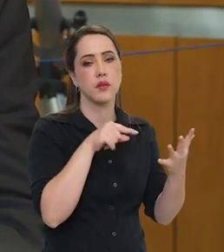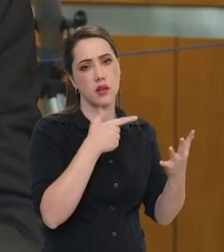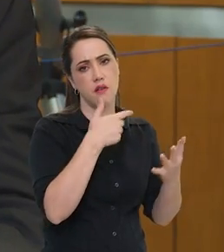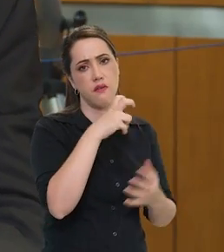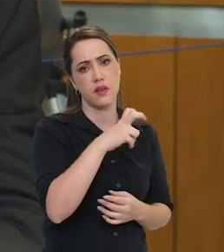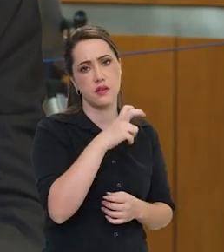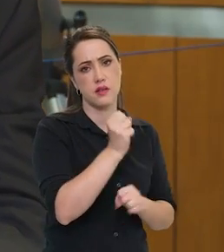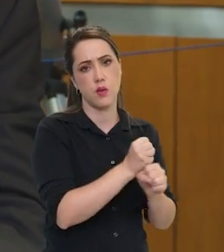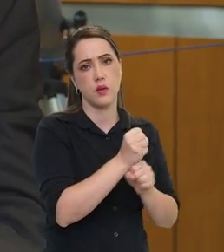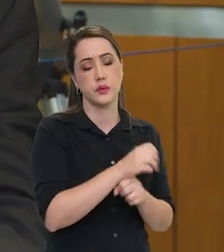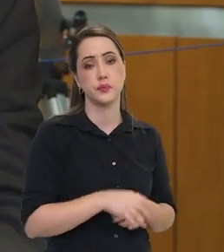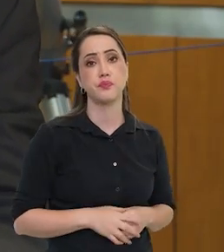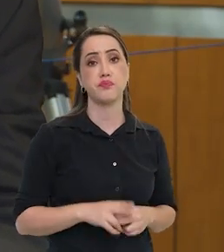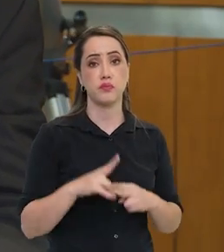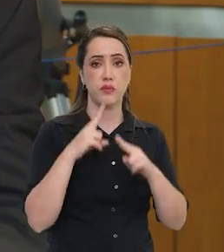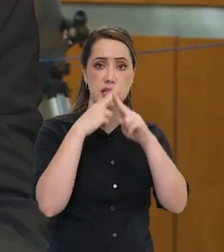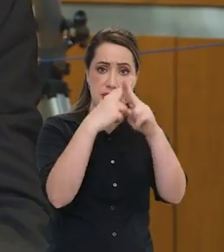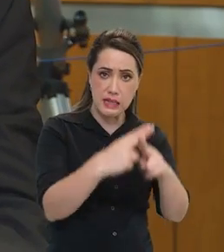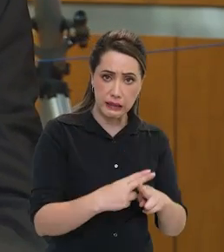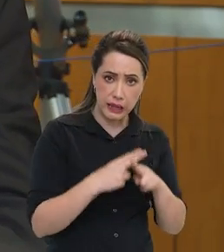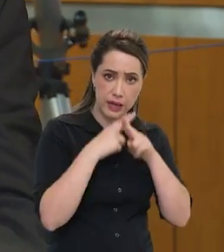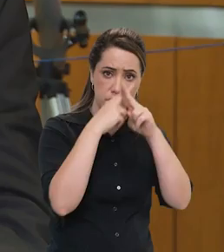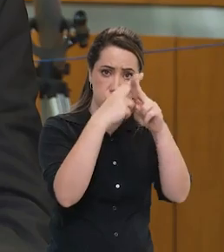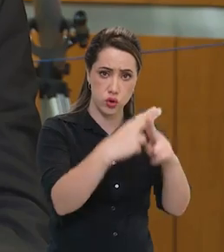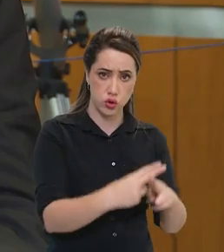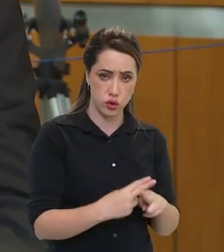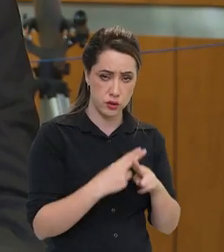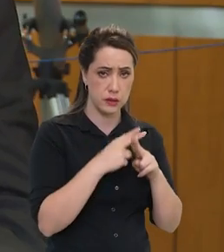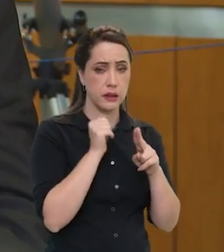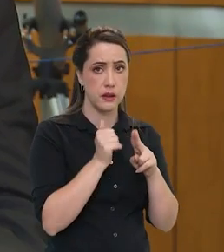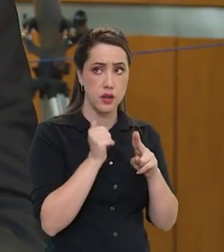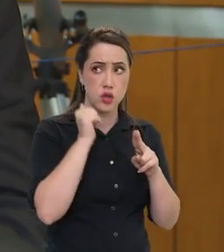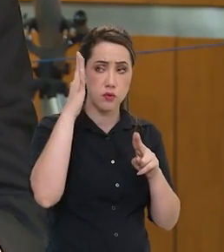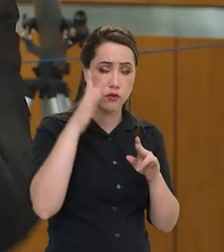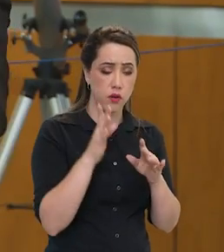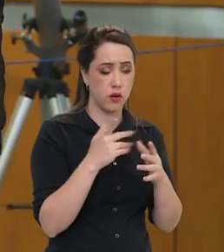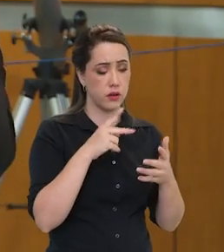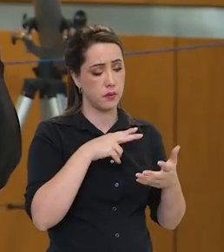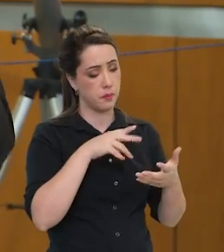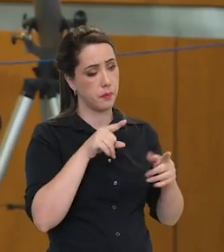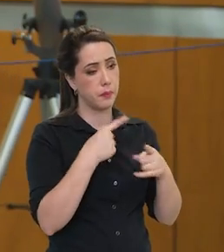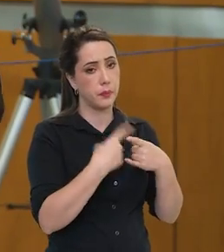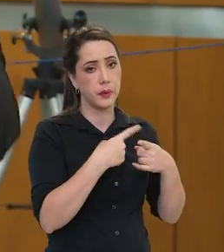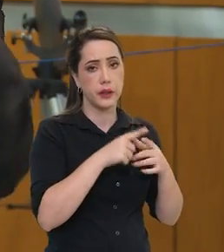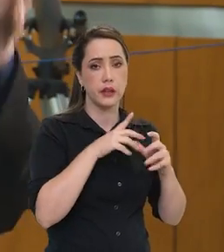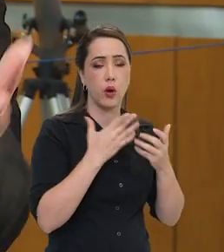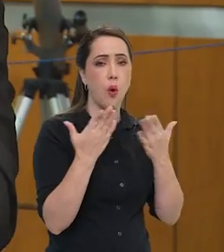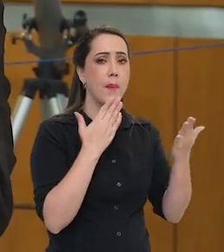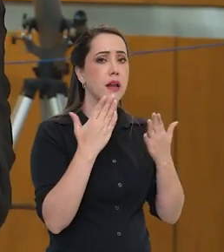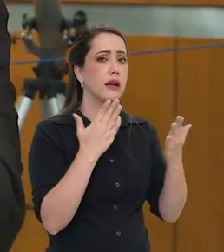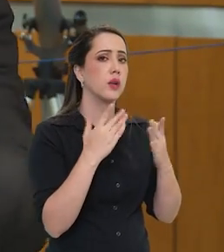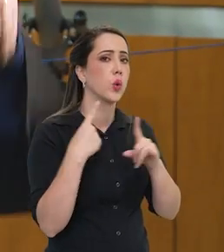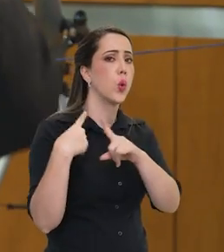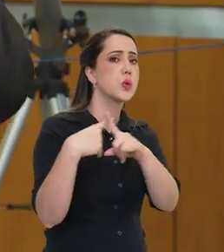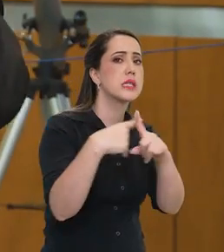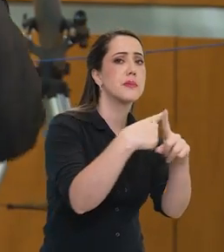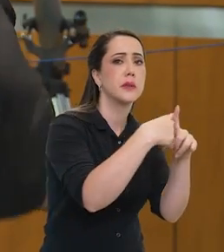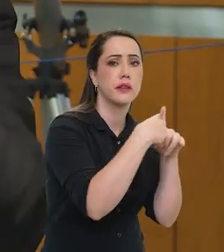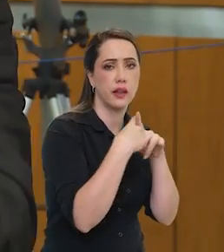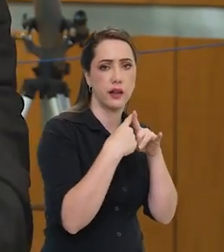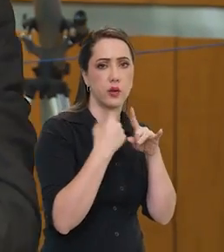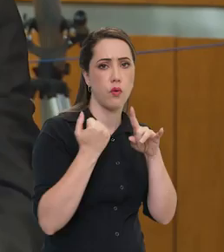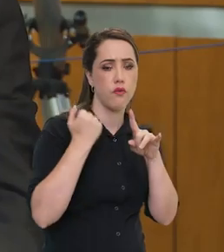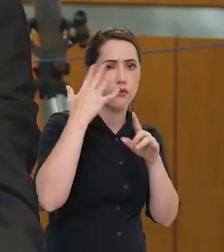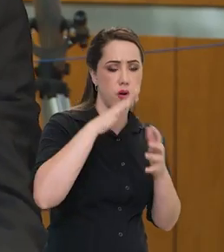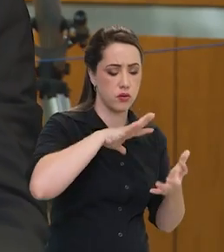Satélites geoestacionários, na realidade, são jogados para mais longe, naquilo que se chama uma órbita cemitério, para desocupar o